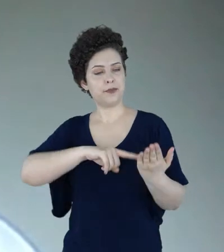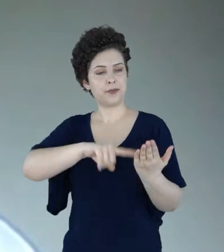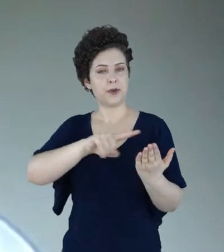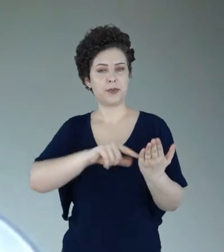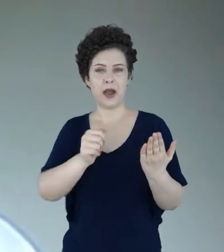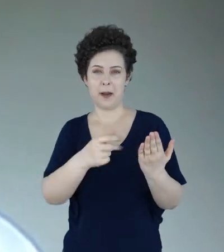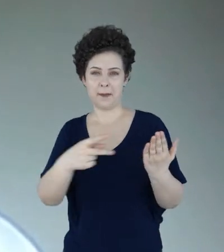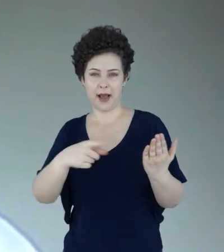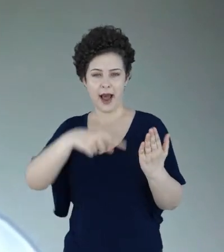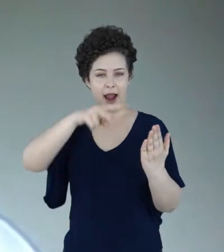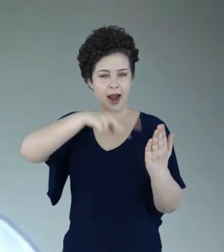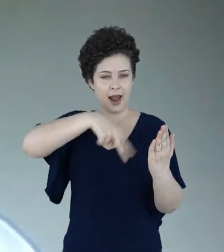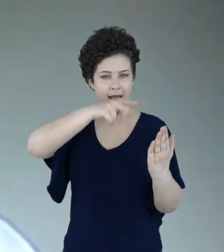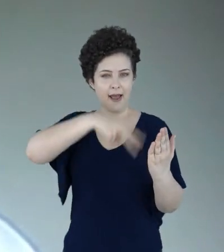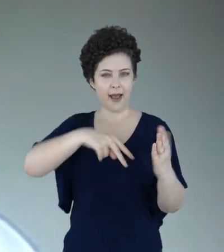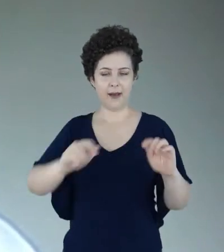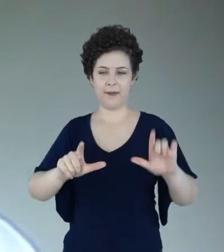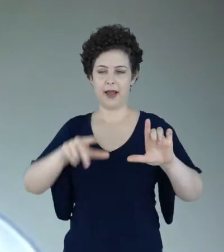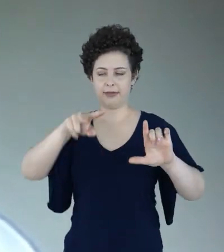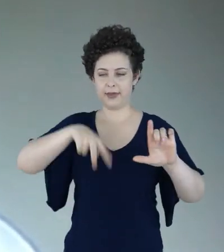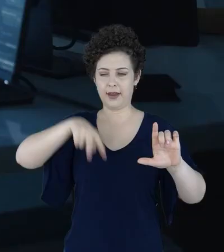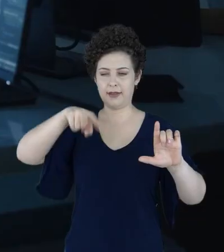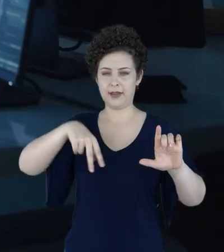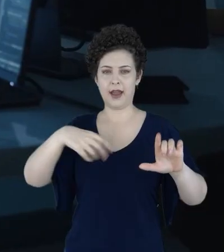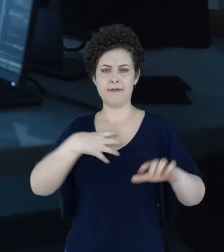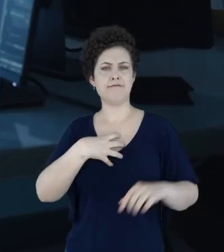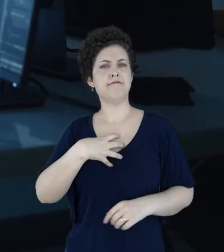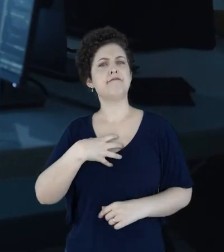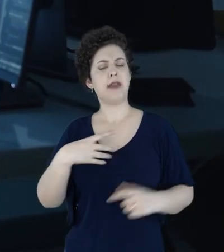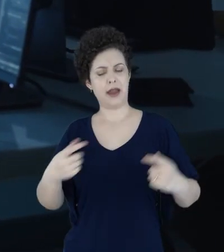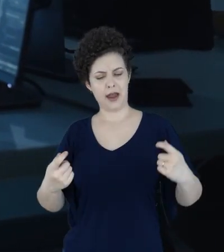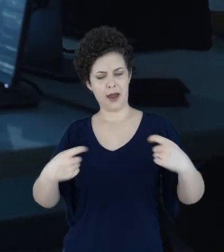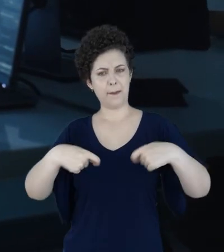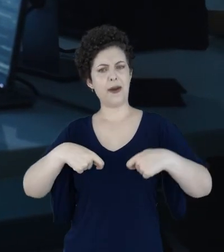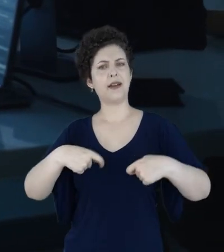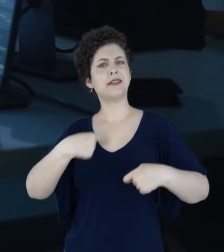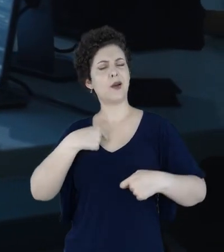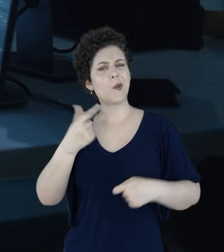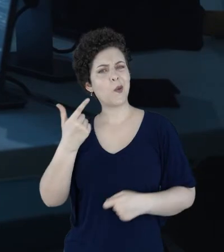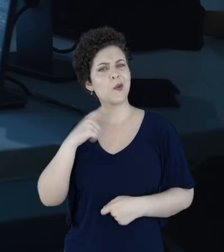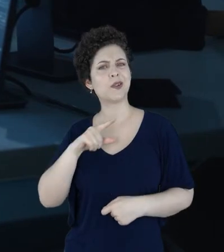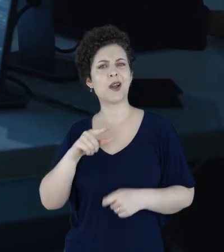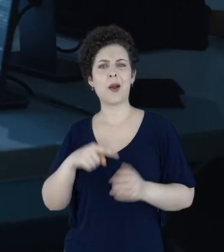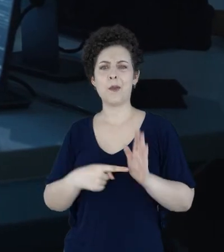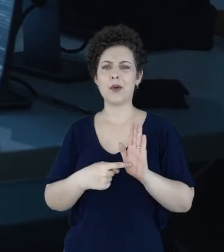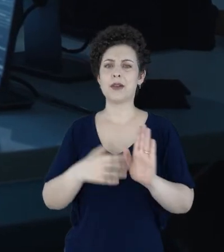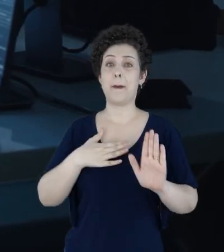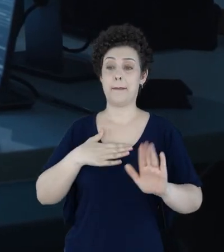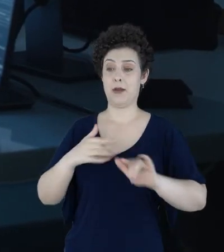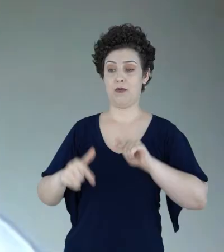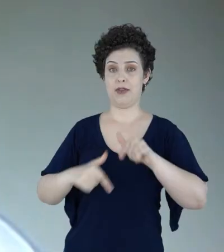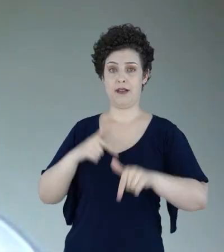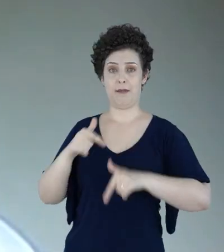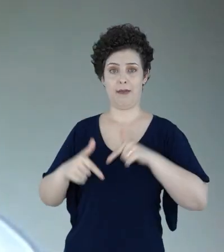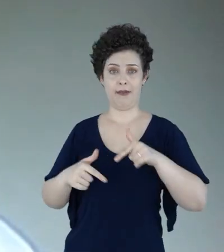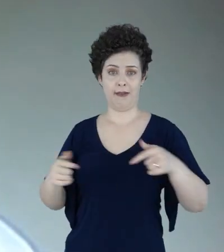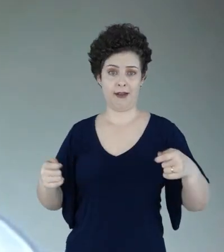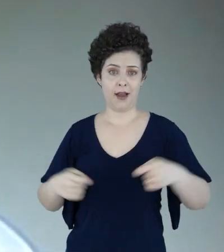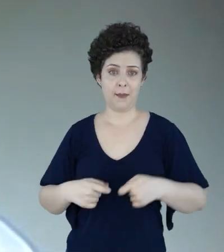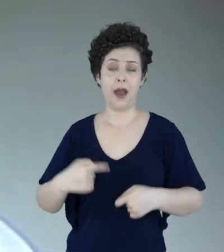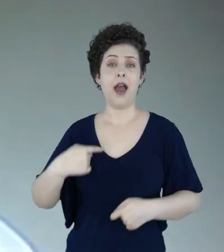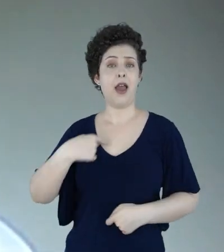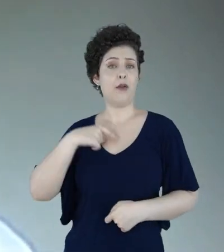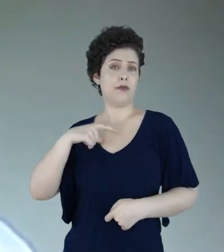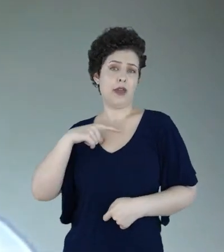o leitor de tela, eu me sinto uma pessoa totalmente capaz de mostrar